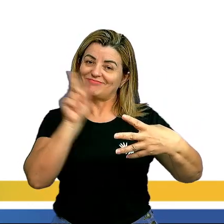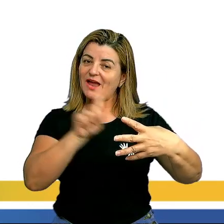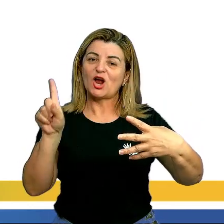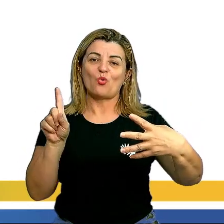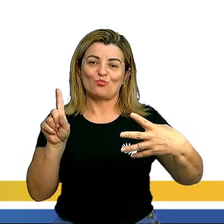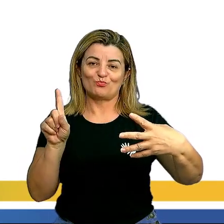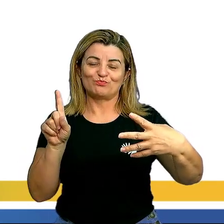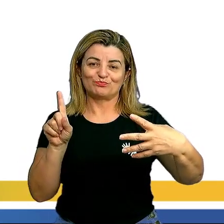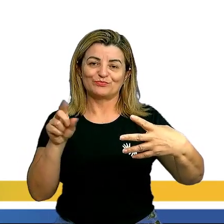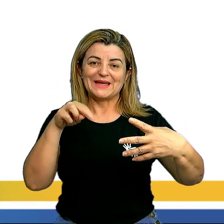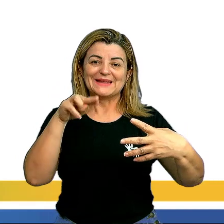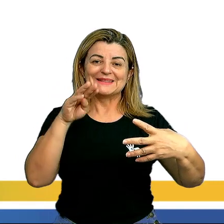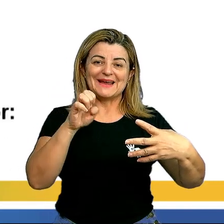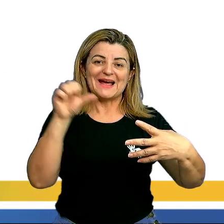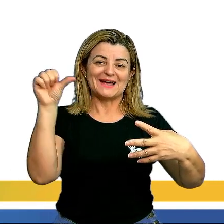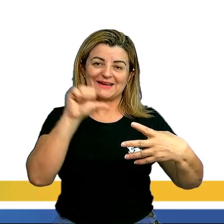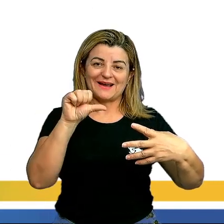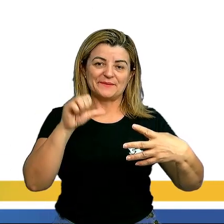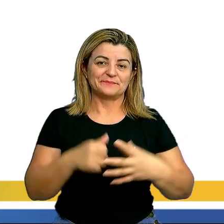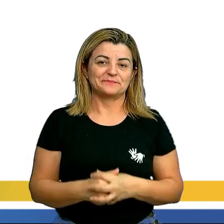Então, a gente vai dar uma olhada.